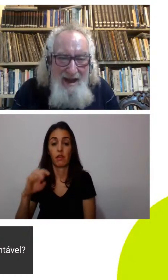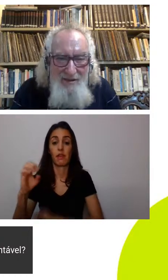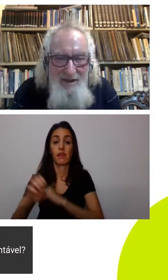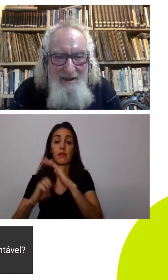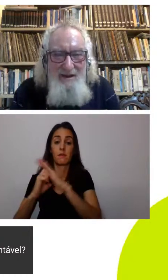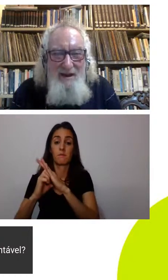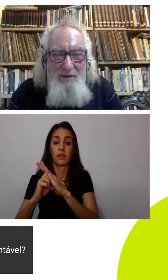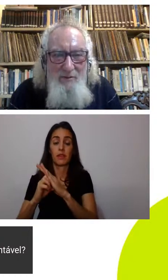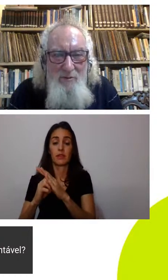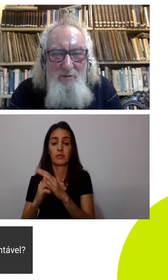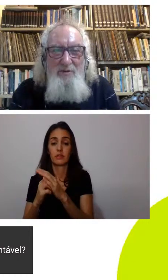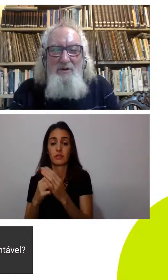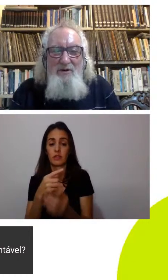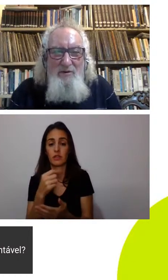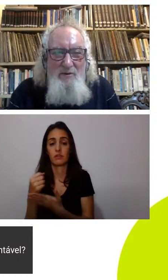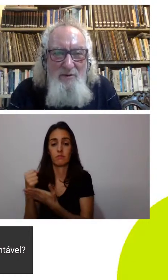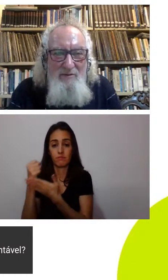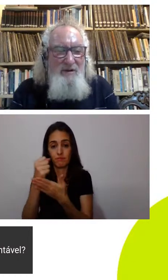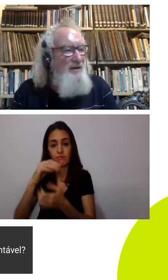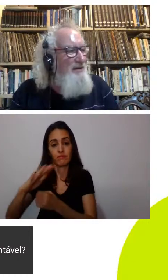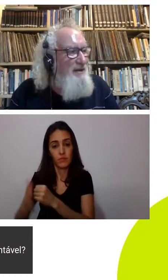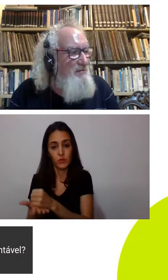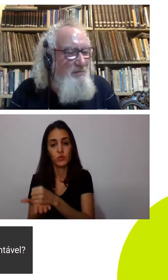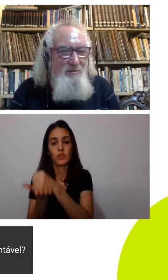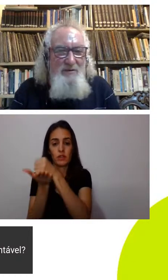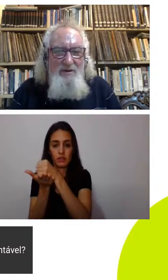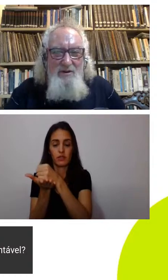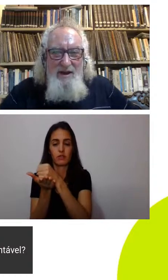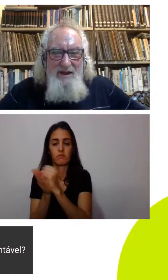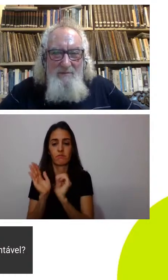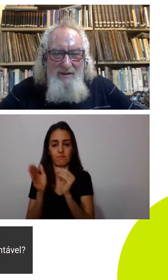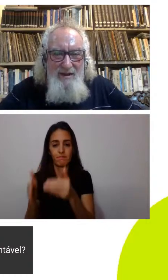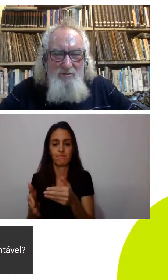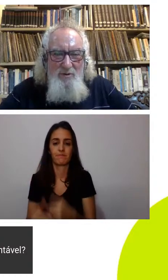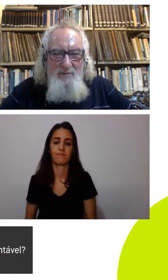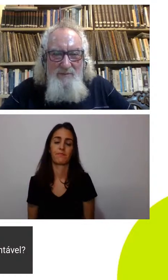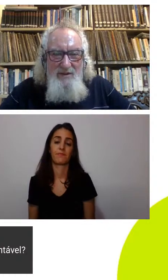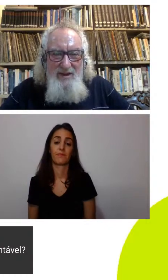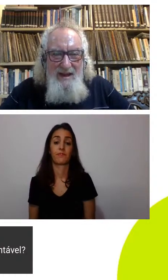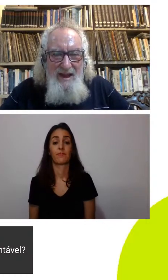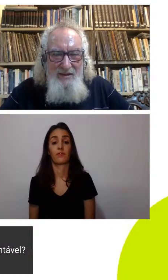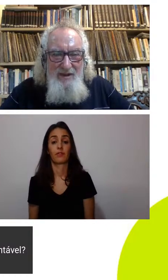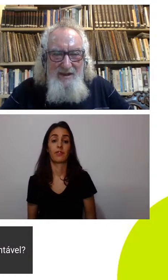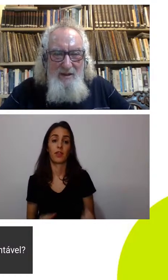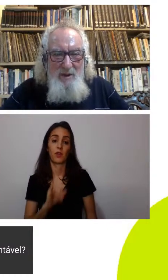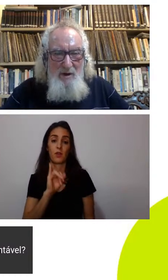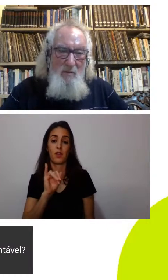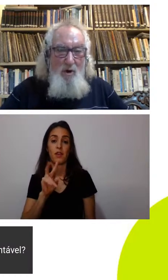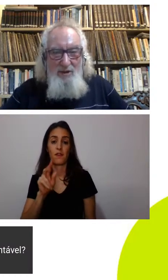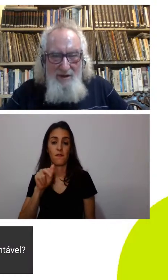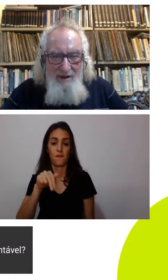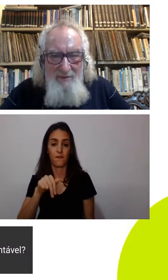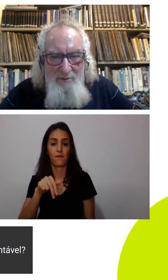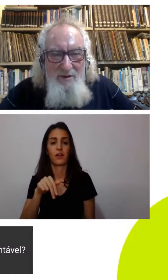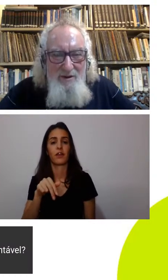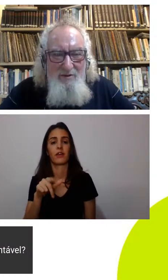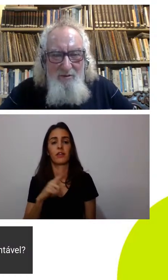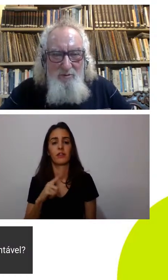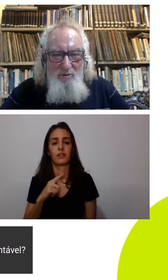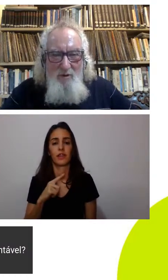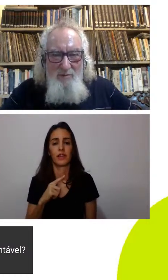aliás Laura o Ivan tem aquele pensador israelense que está meio na moda